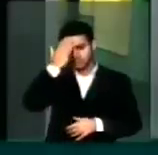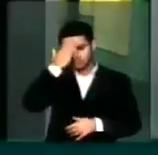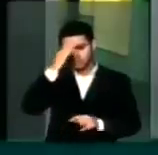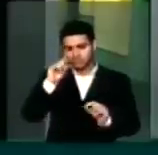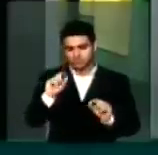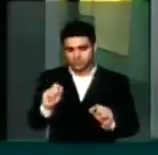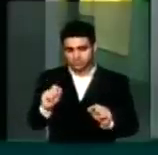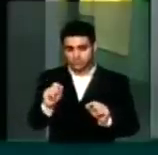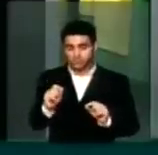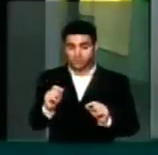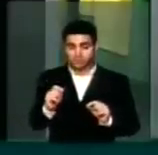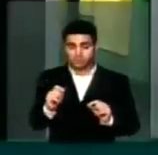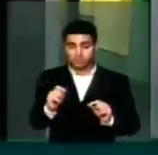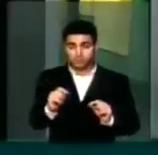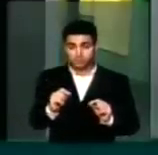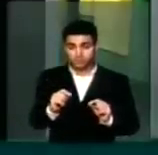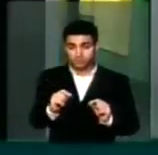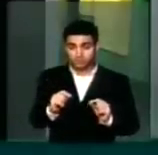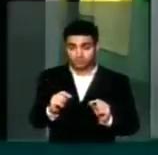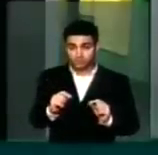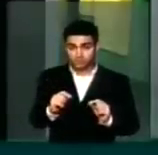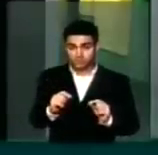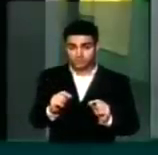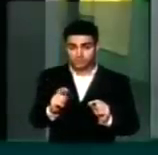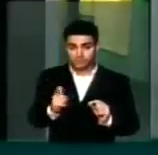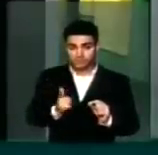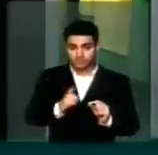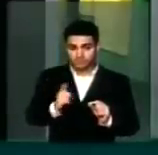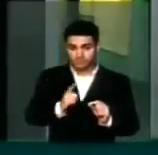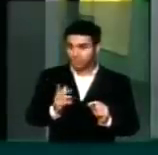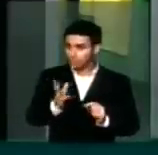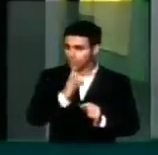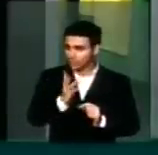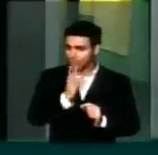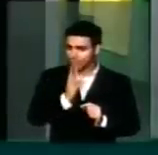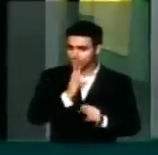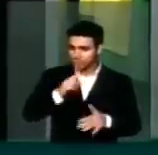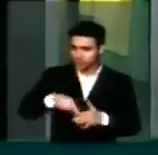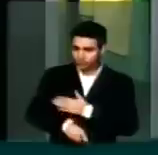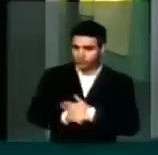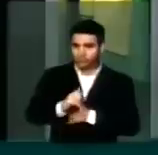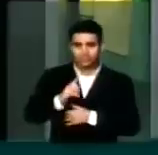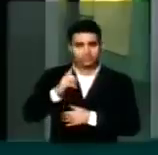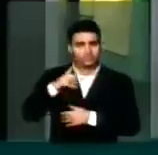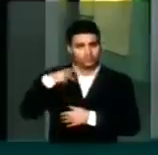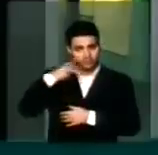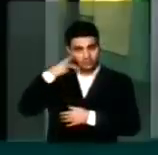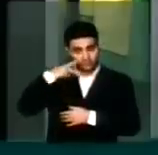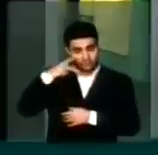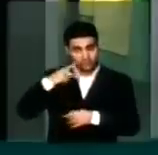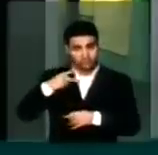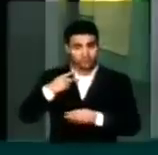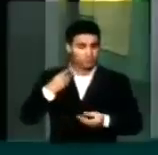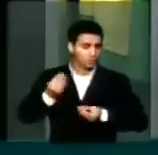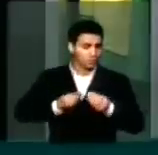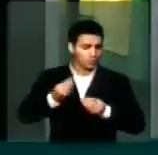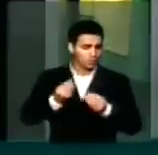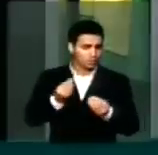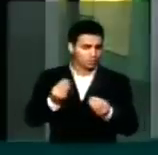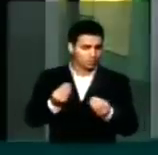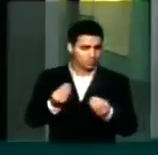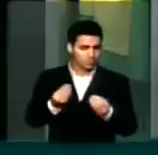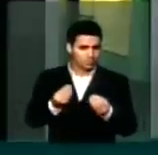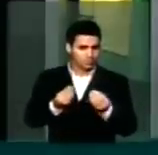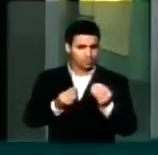aqueles que frequentam as vicissitudes do jogo político, como é que essas emendas